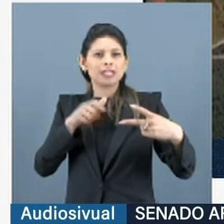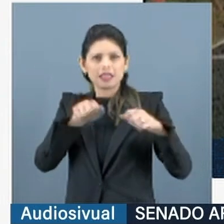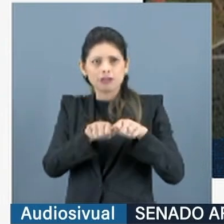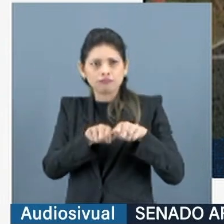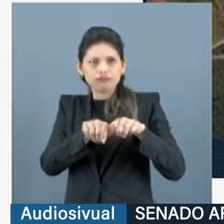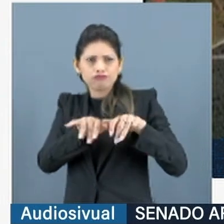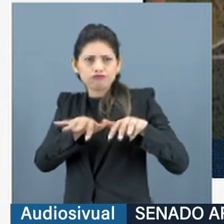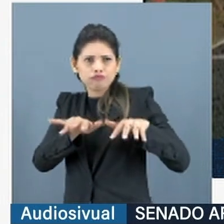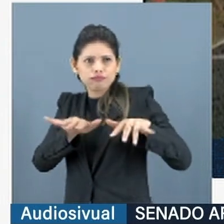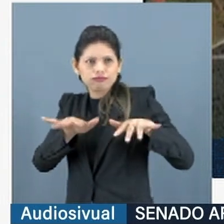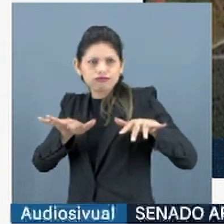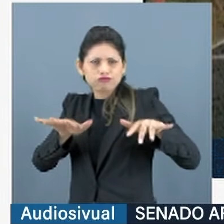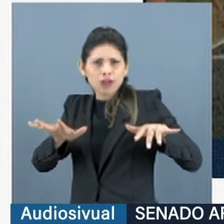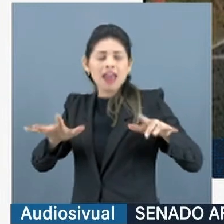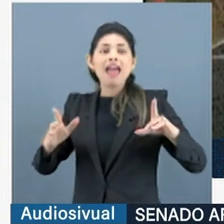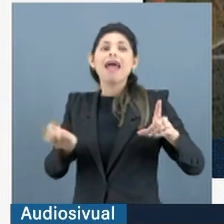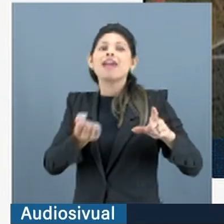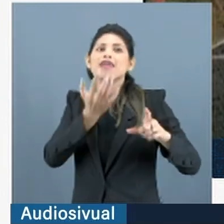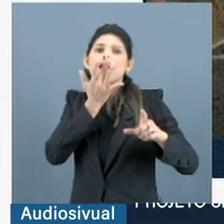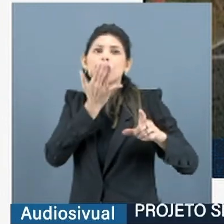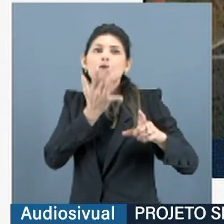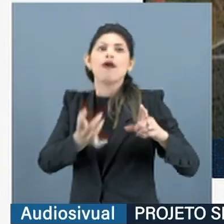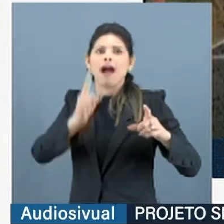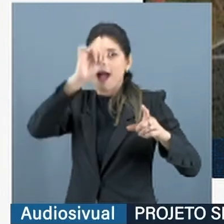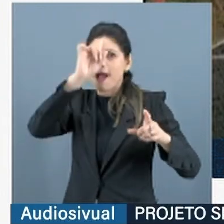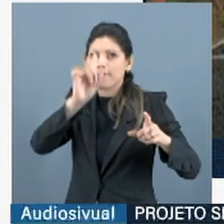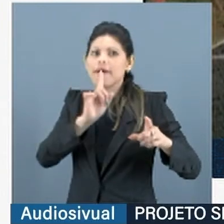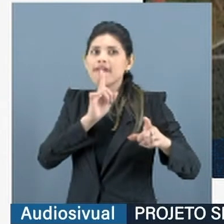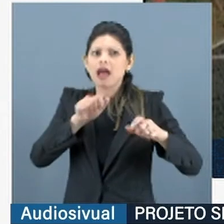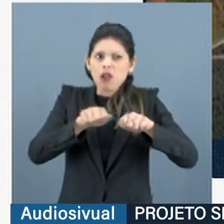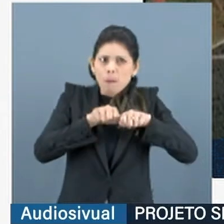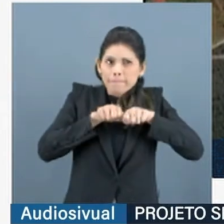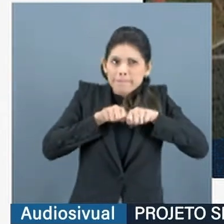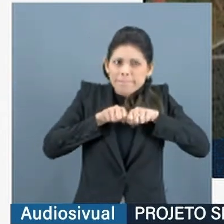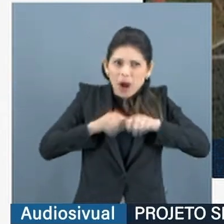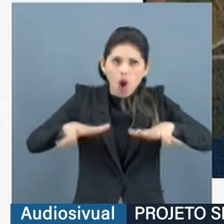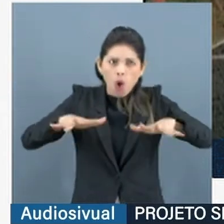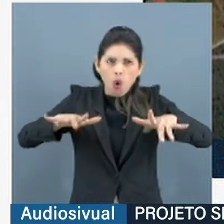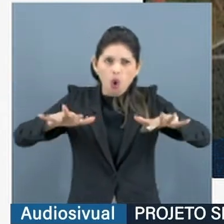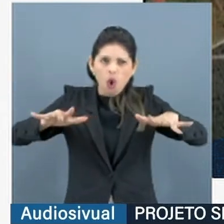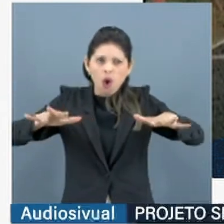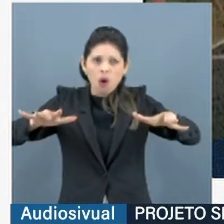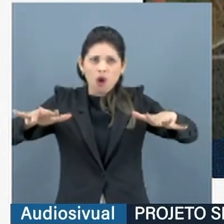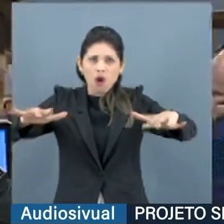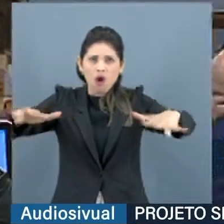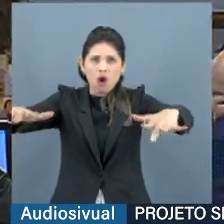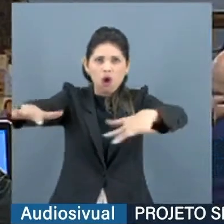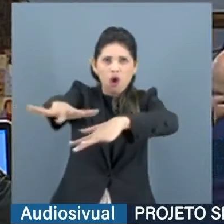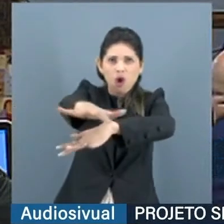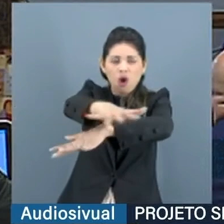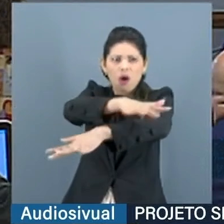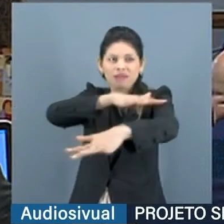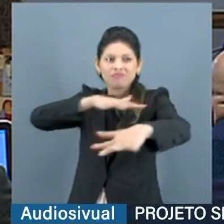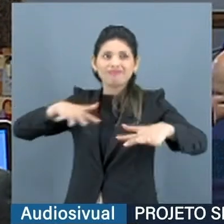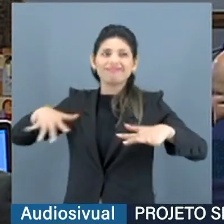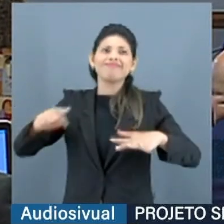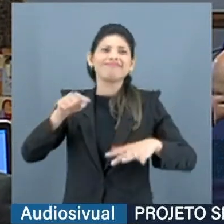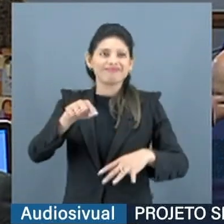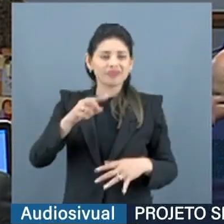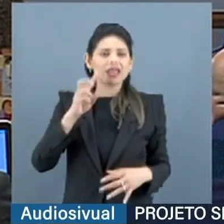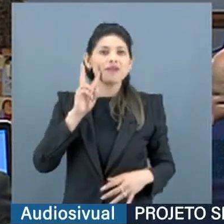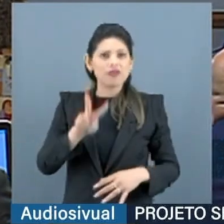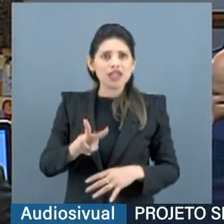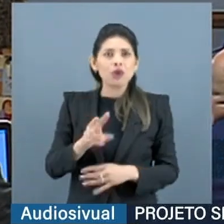quantas vítimas, inclusive fatais, porque não há dúvida nenhuma, vítima fatal teria aí, nesse ato